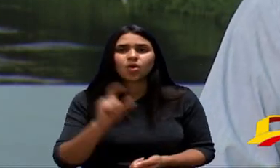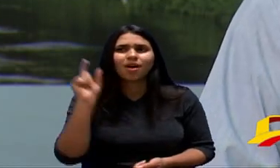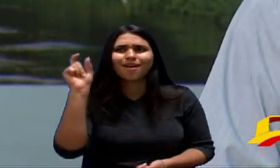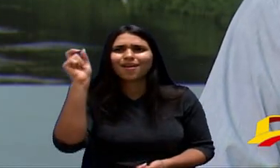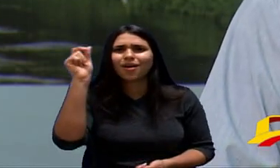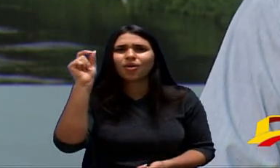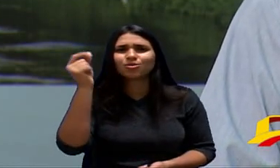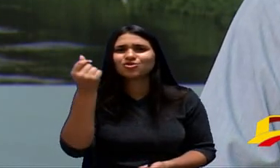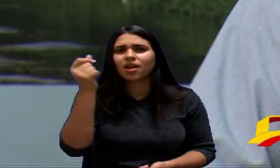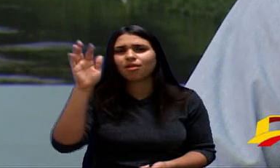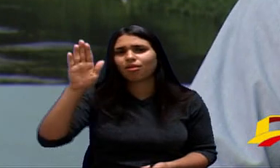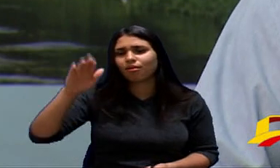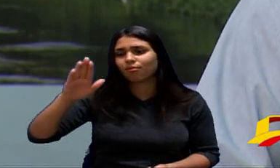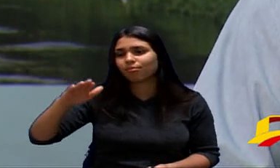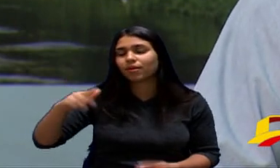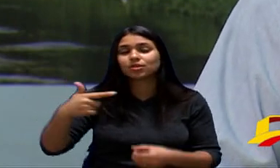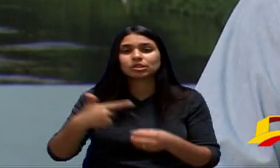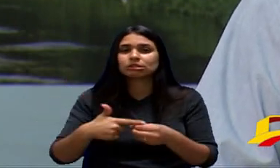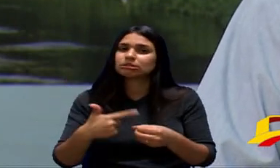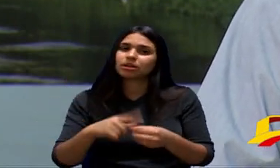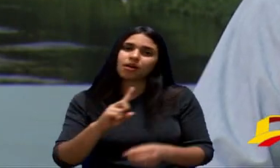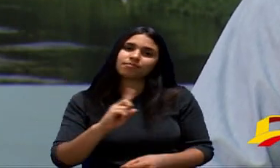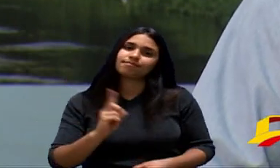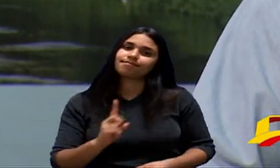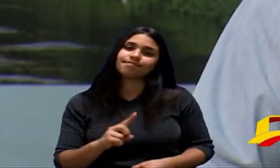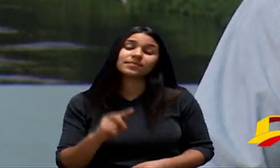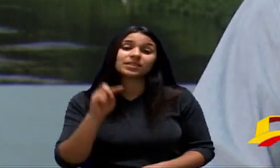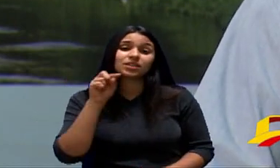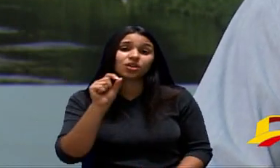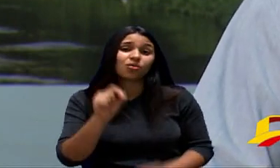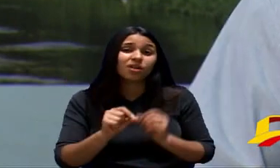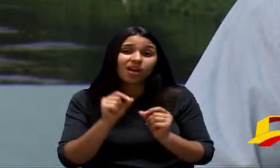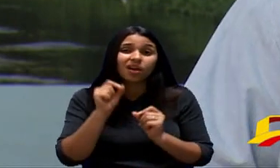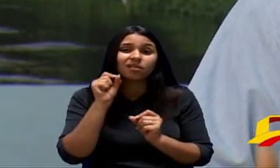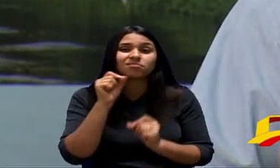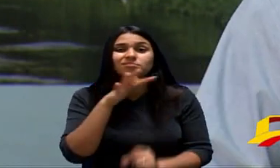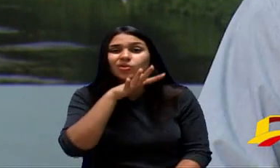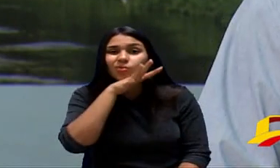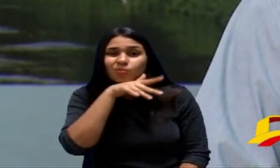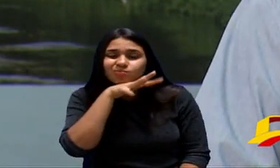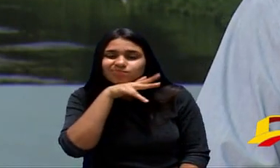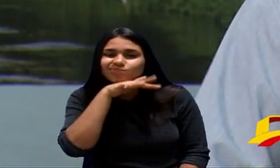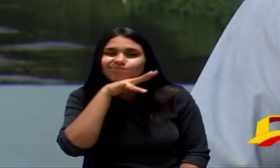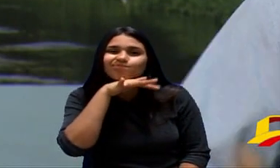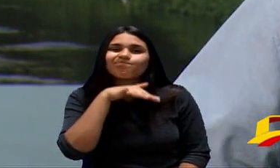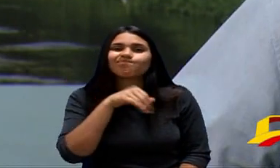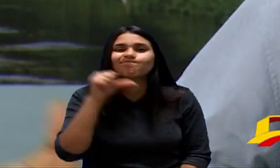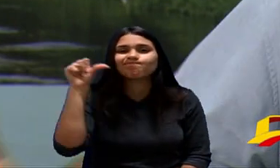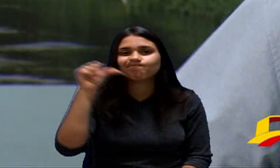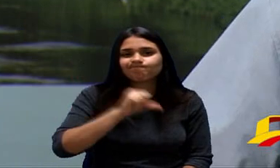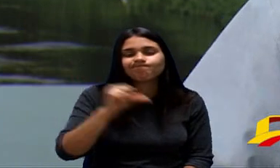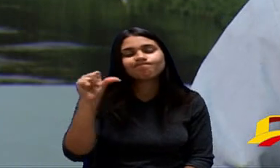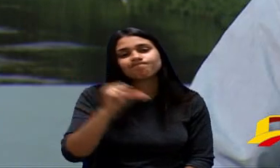Combustível Isso É Pura Maldade Isso É Uma Maldade Que A Gente Se